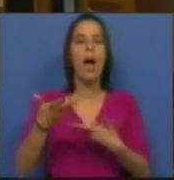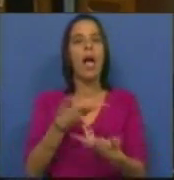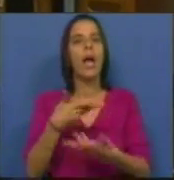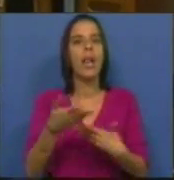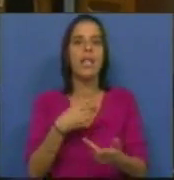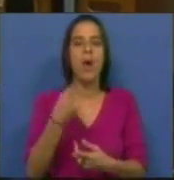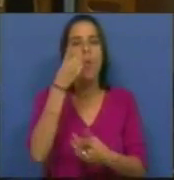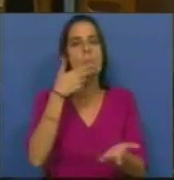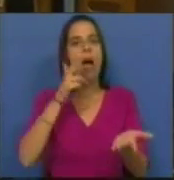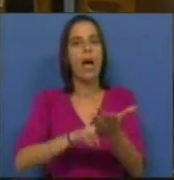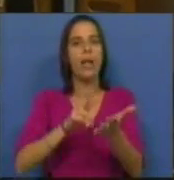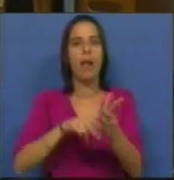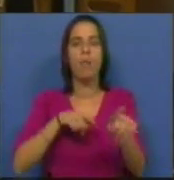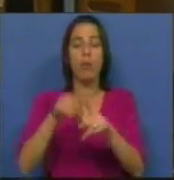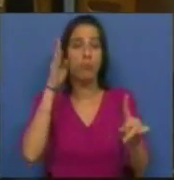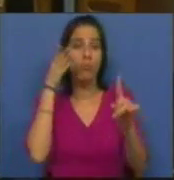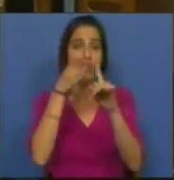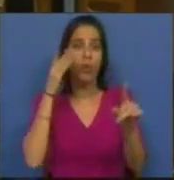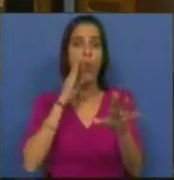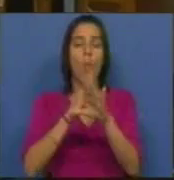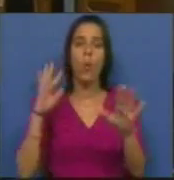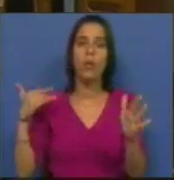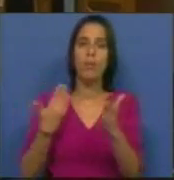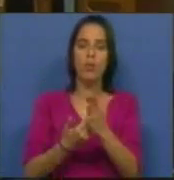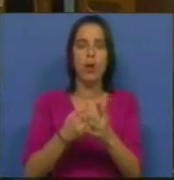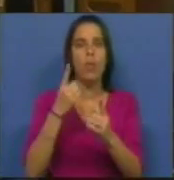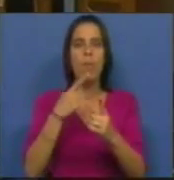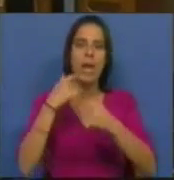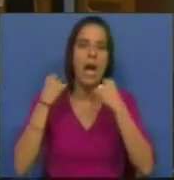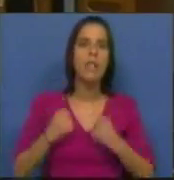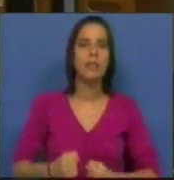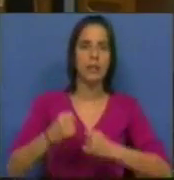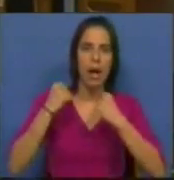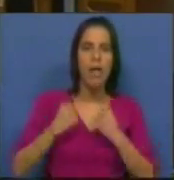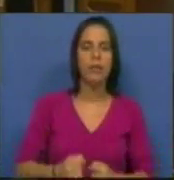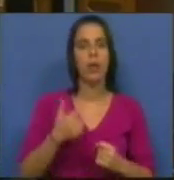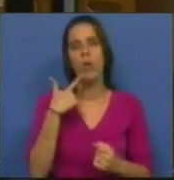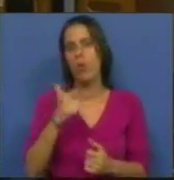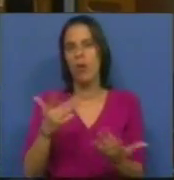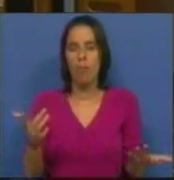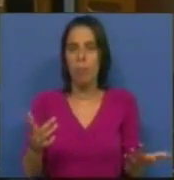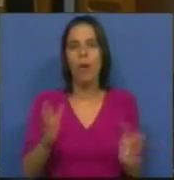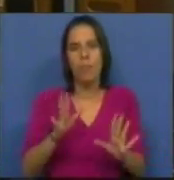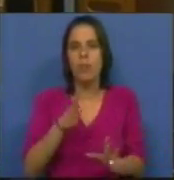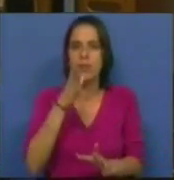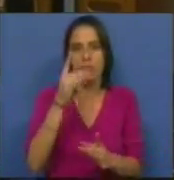relação a uma realidade política concreta nos últimos anos, haja uma insistência que não pode deixar de ter uma leitura política.